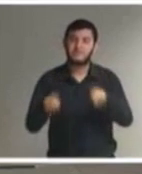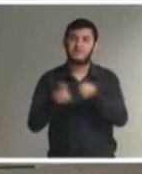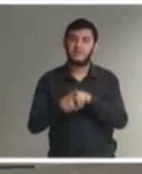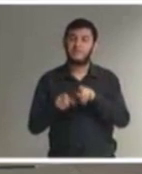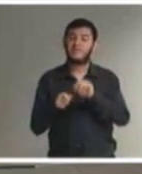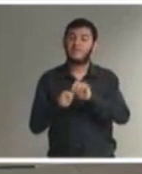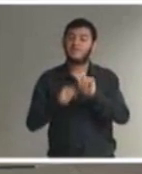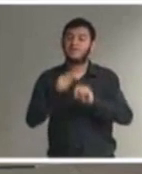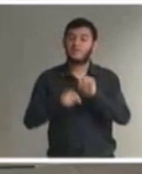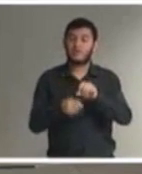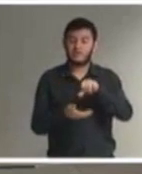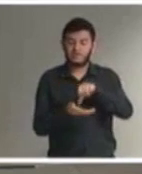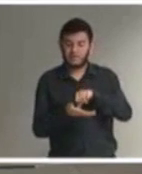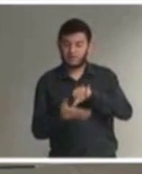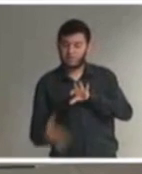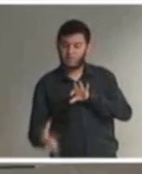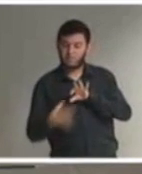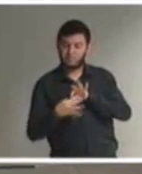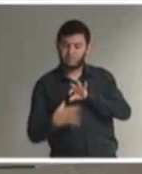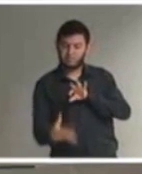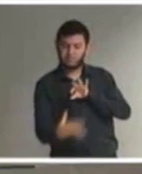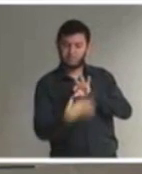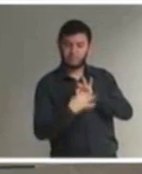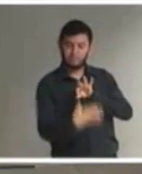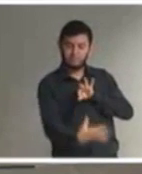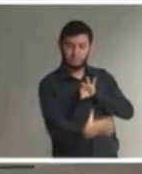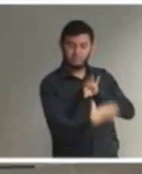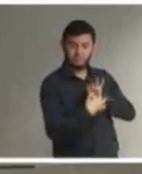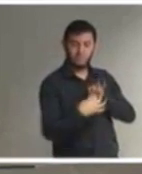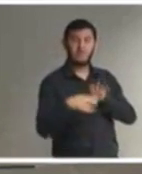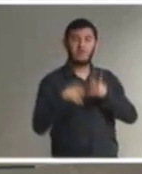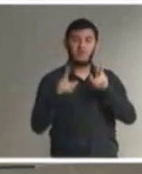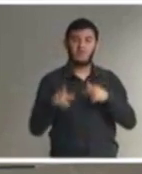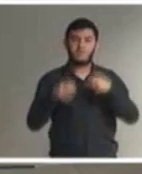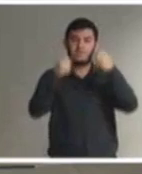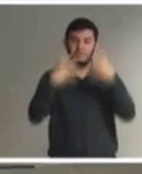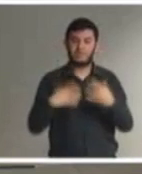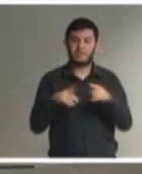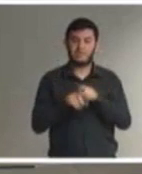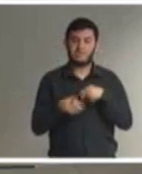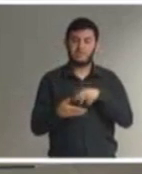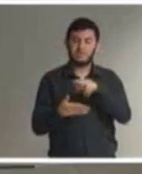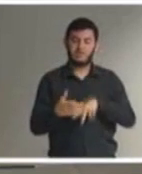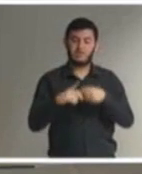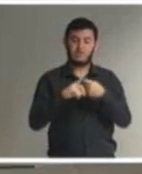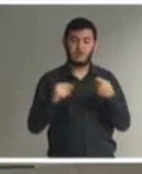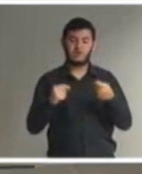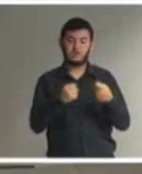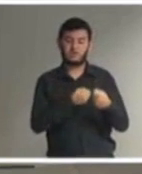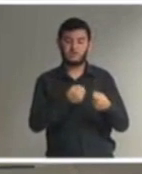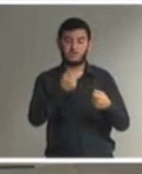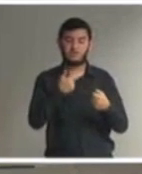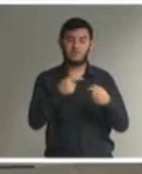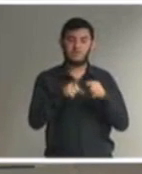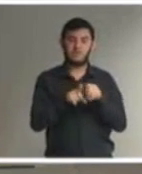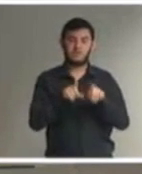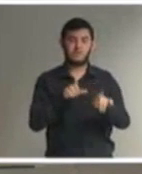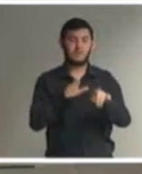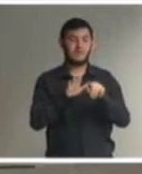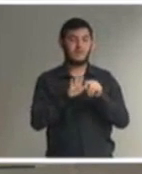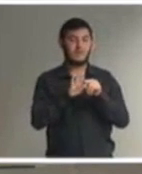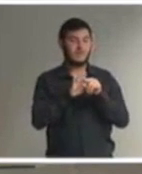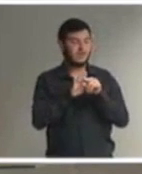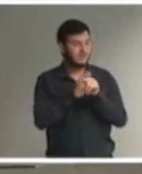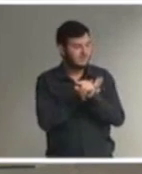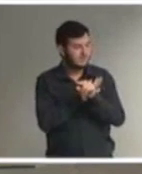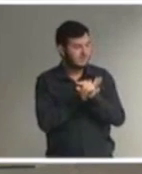intersetorial aqui como eu tinha falado eu vou só ler o que diz o artigo segundo inciso 13 da lei